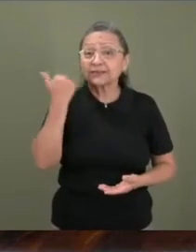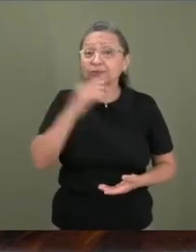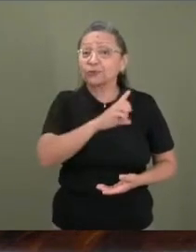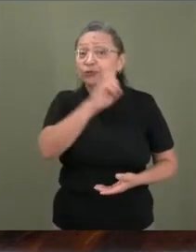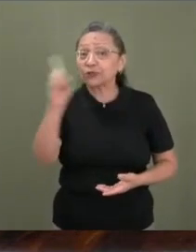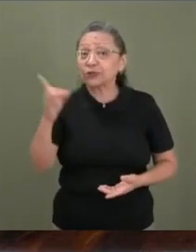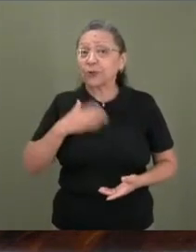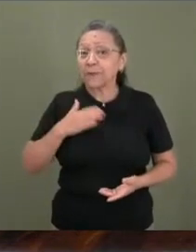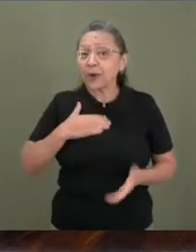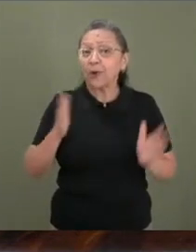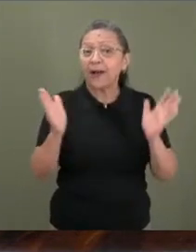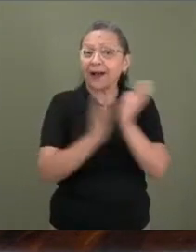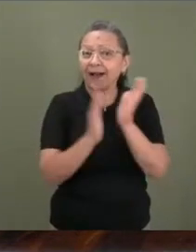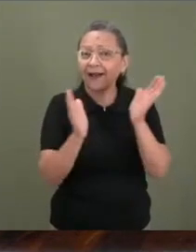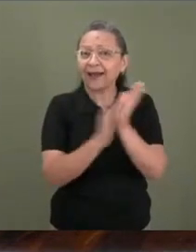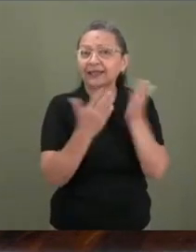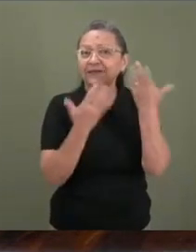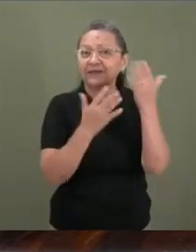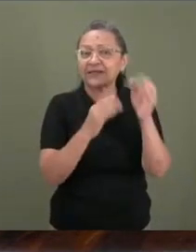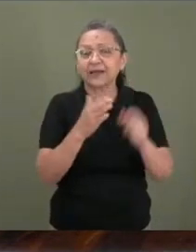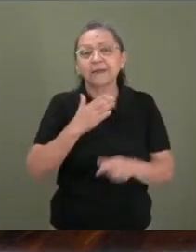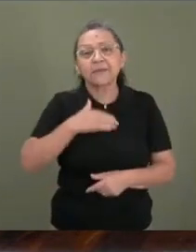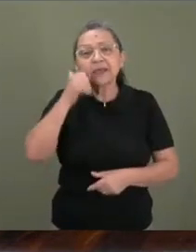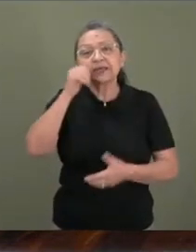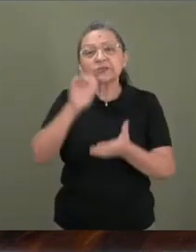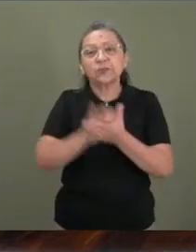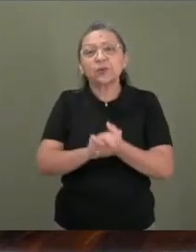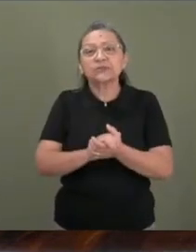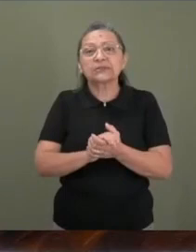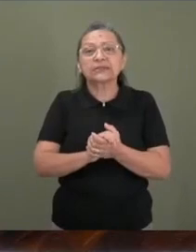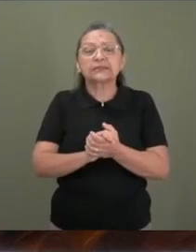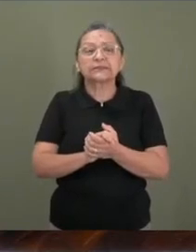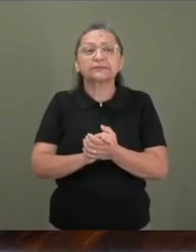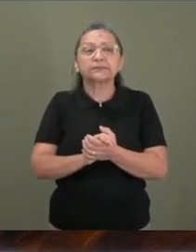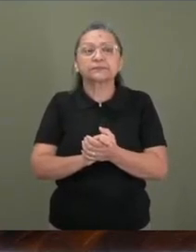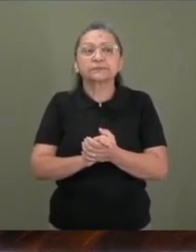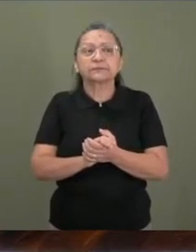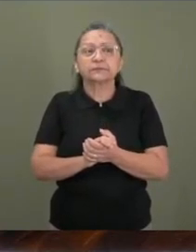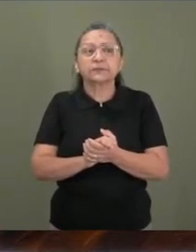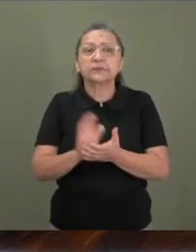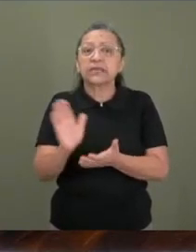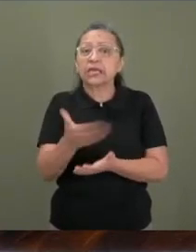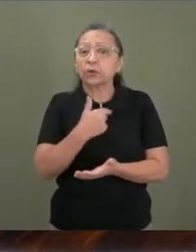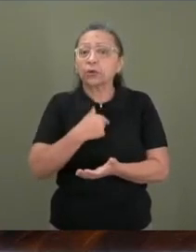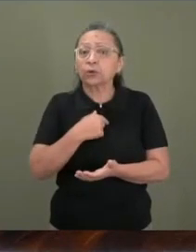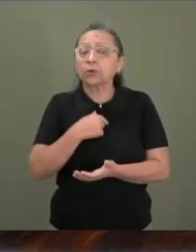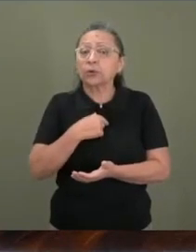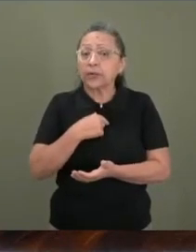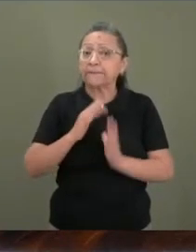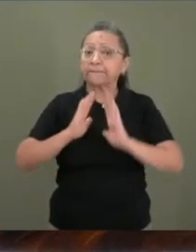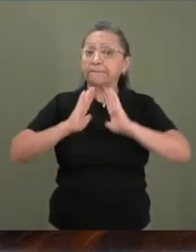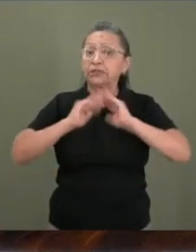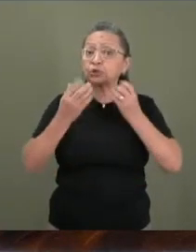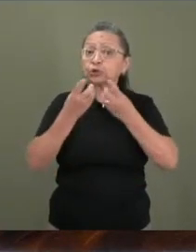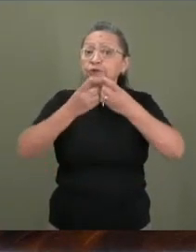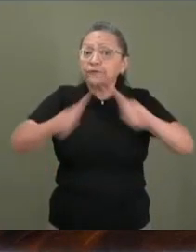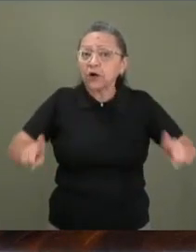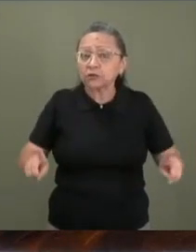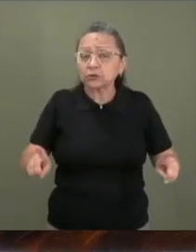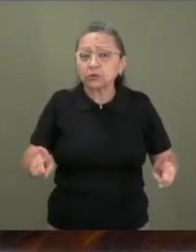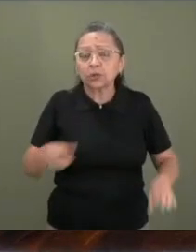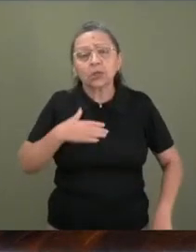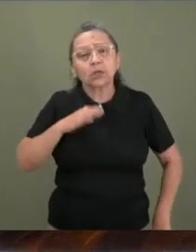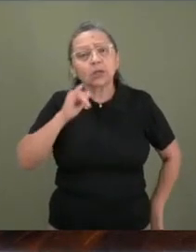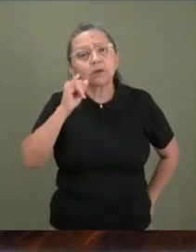aniversário, a minha esposa saiu de casa. Ela pediu o divórcio na quinta-feira. E eu falei, Bru,